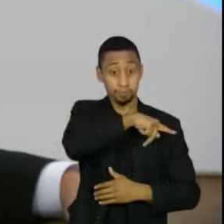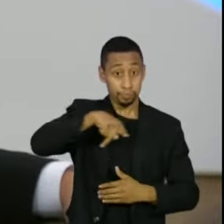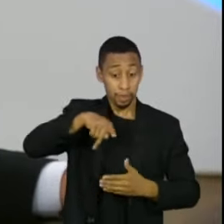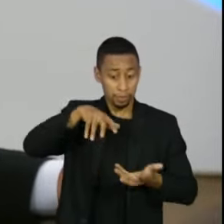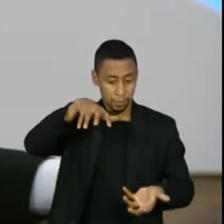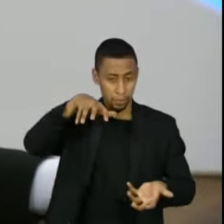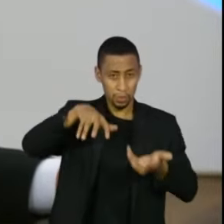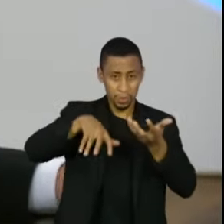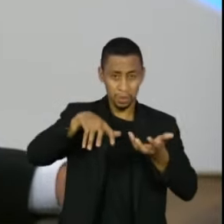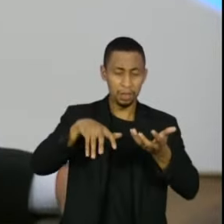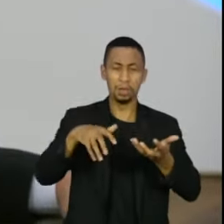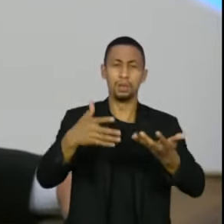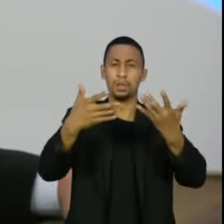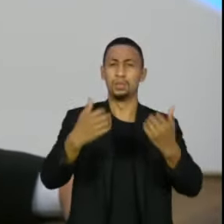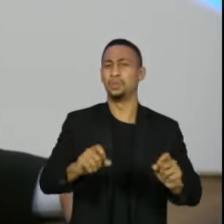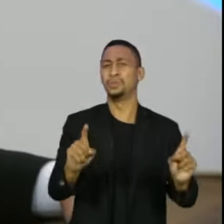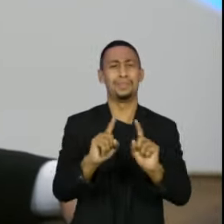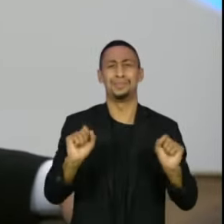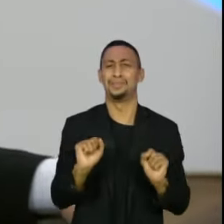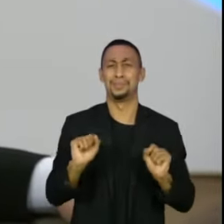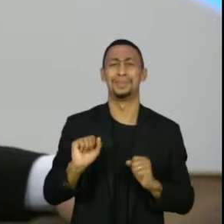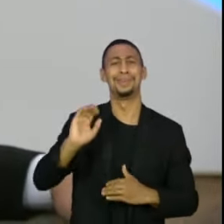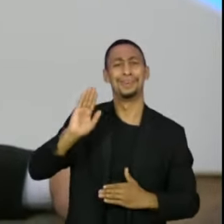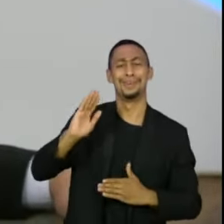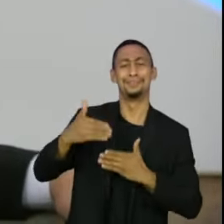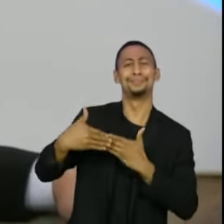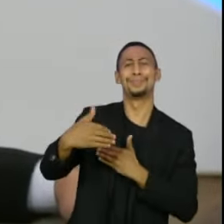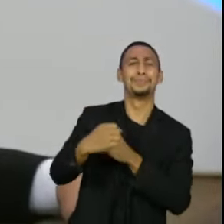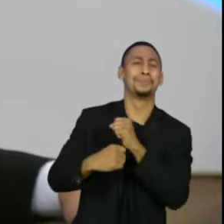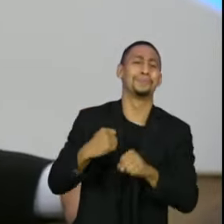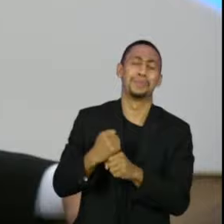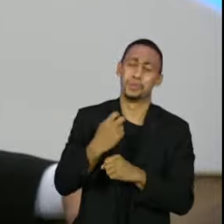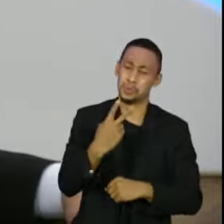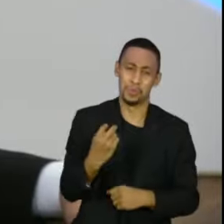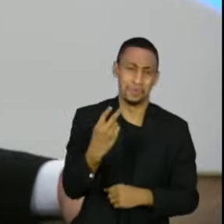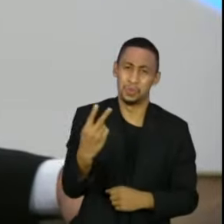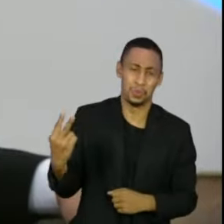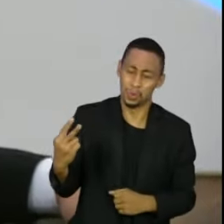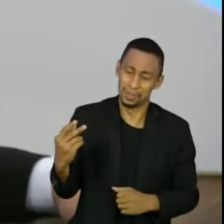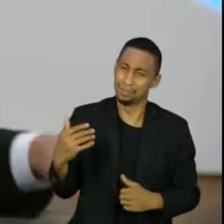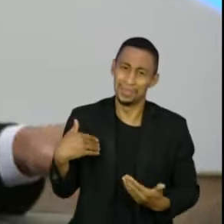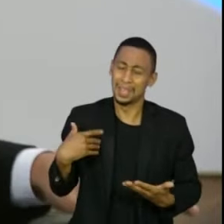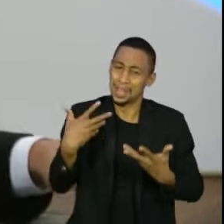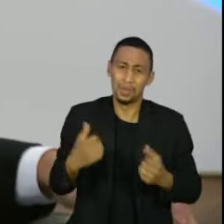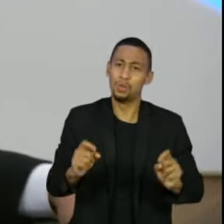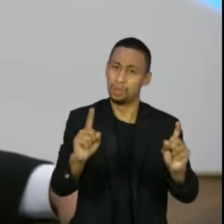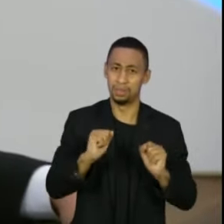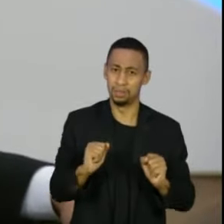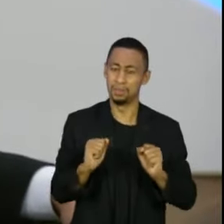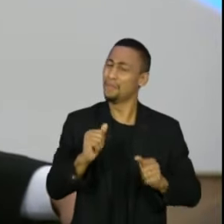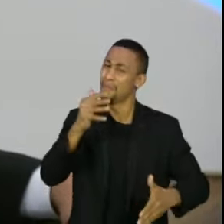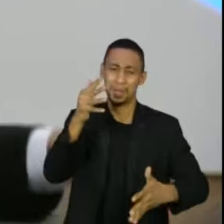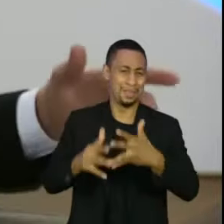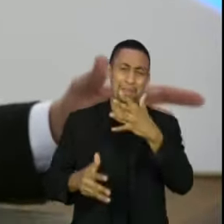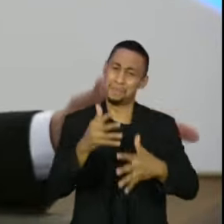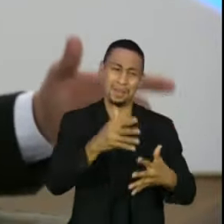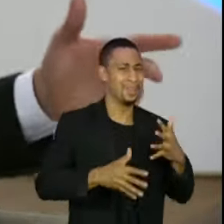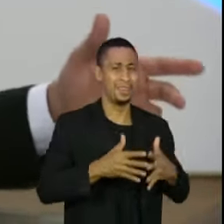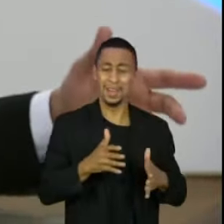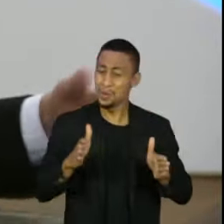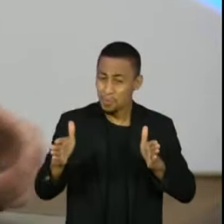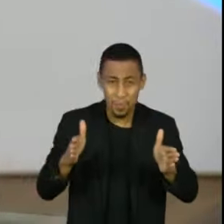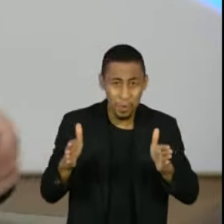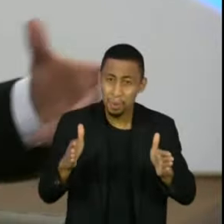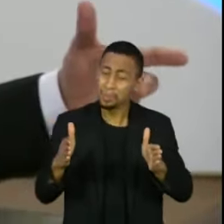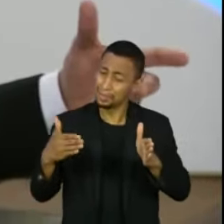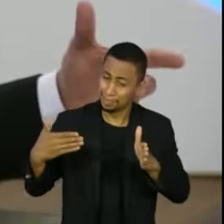permito, em hipótese alguma, discutir o processo eleitoral de 2022, porque acho que isso vai atrapalhar o momento que nós estamos vivendo de construção